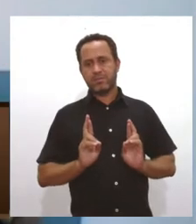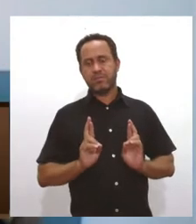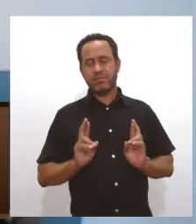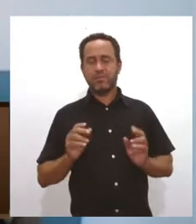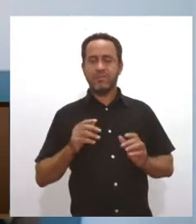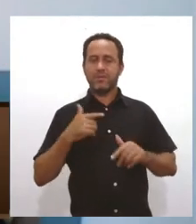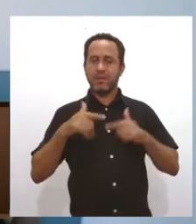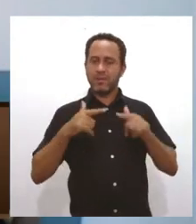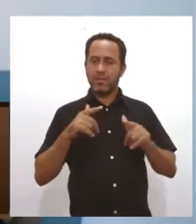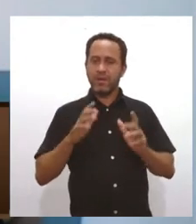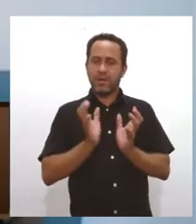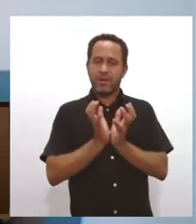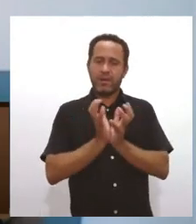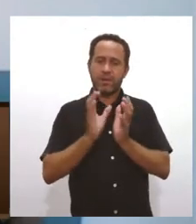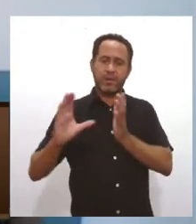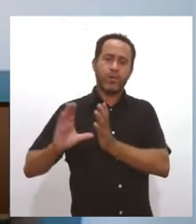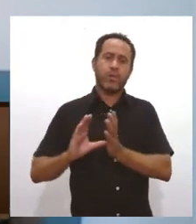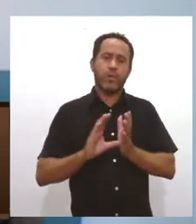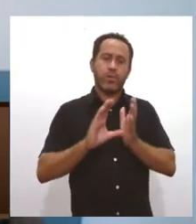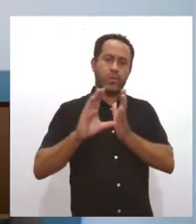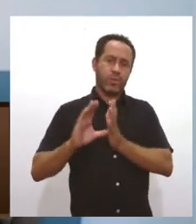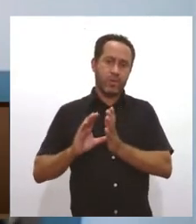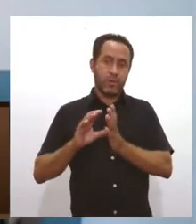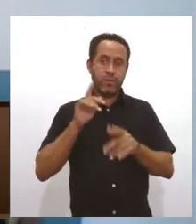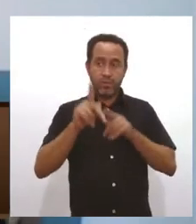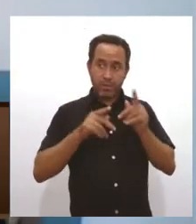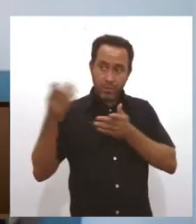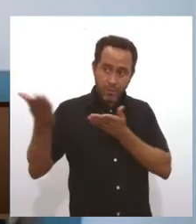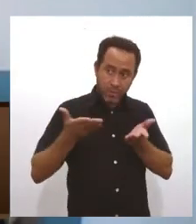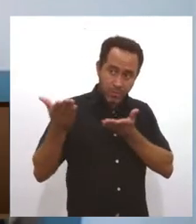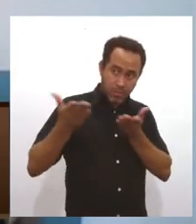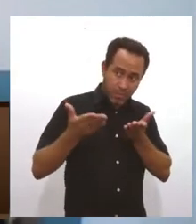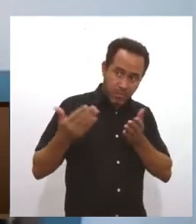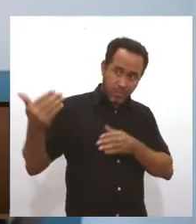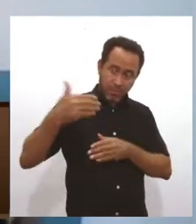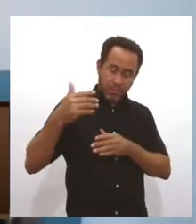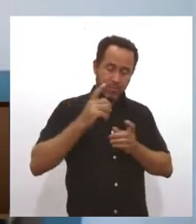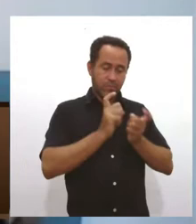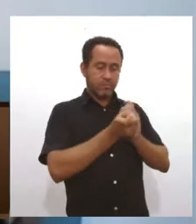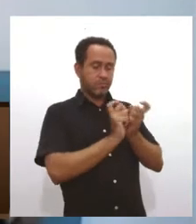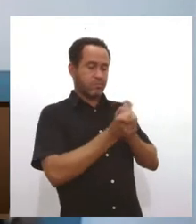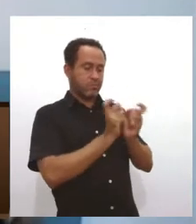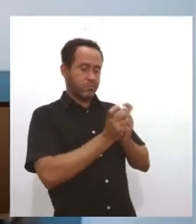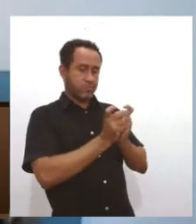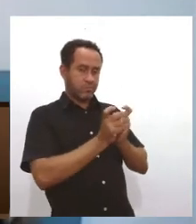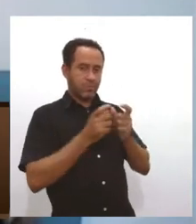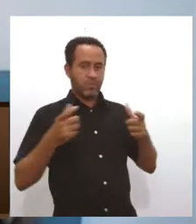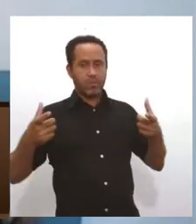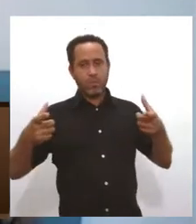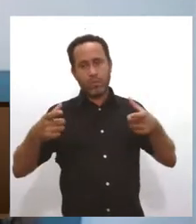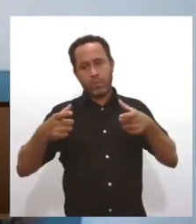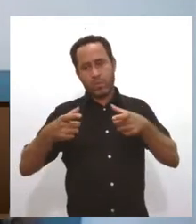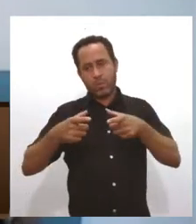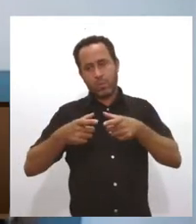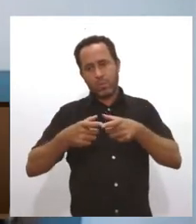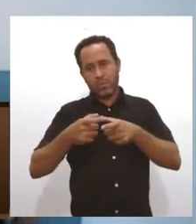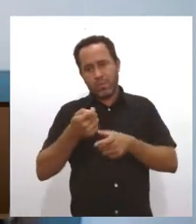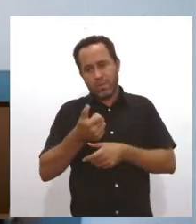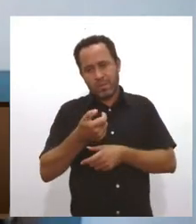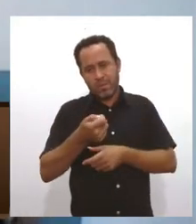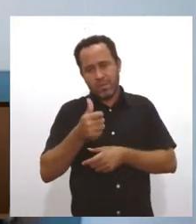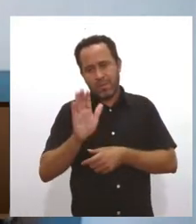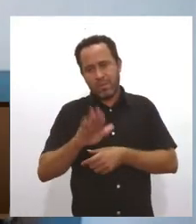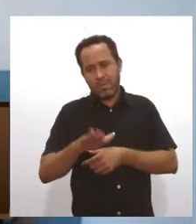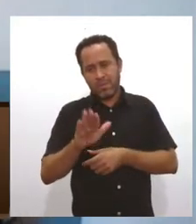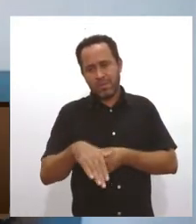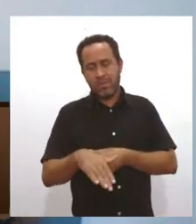popular. Quando nós convidávamos a população para ir participar das discussões, O número era realmente muito baixo. E